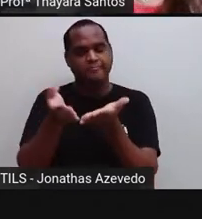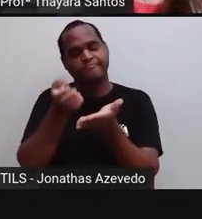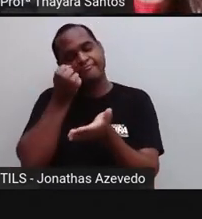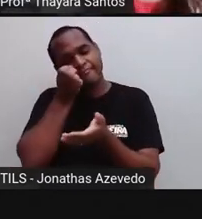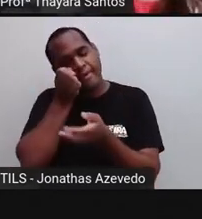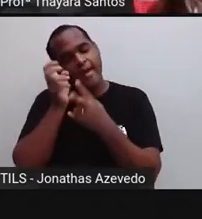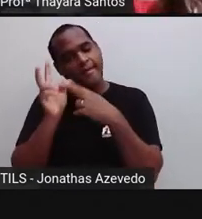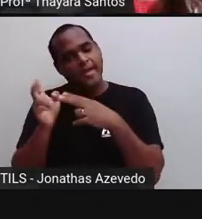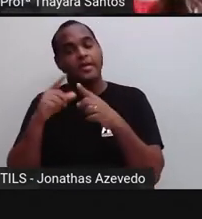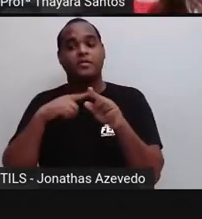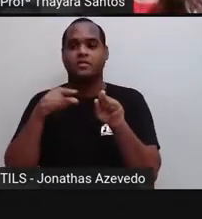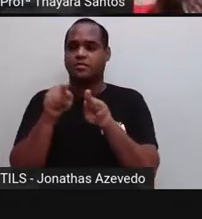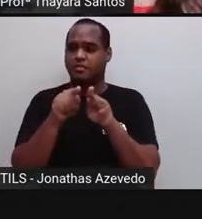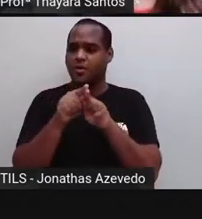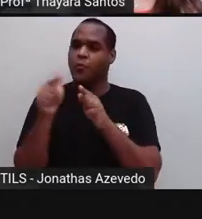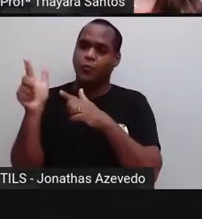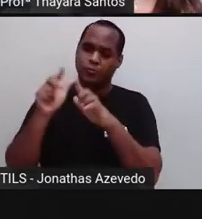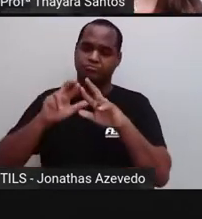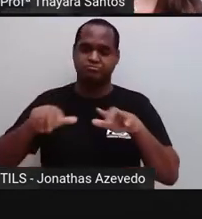algumas funções reprodutivas.